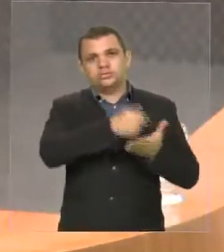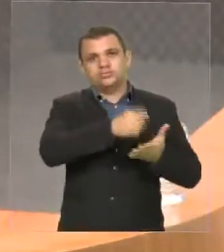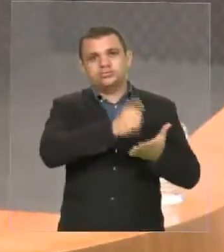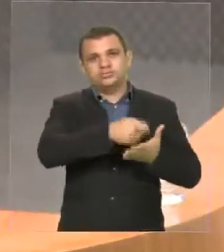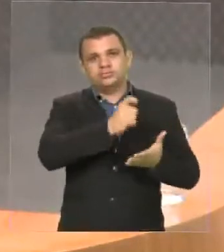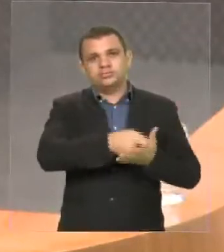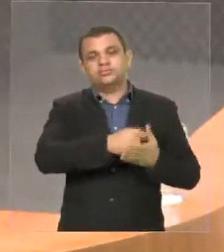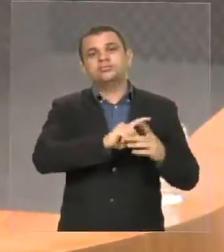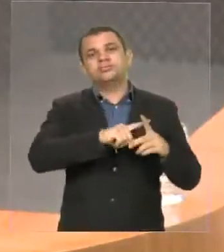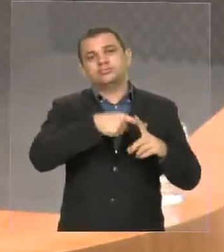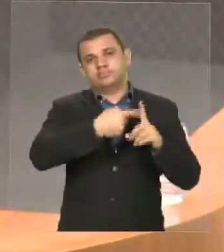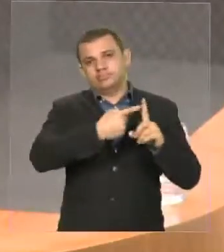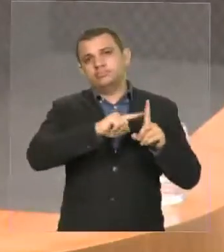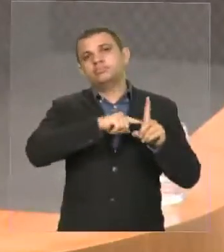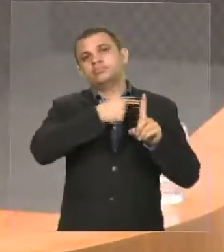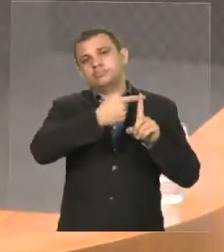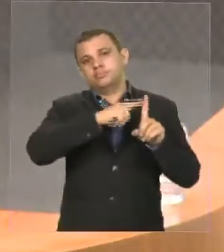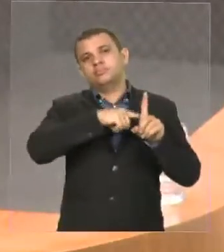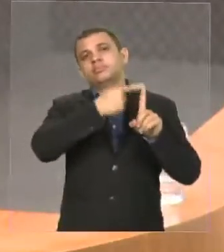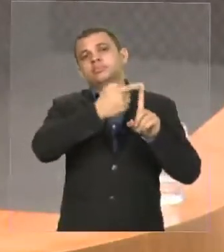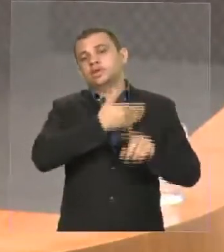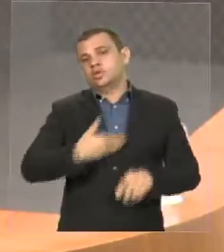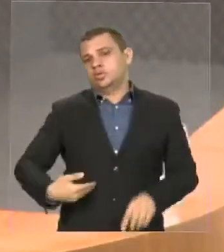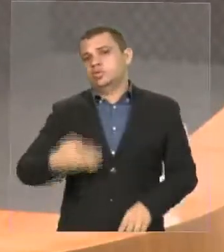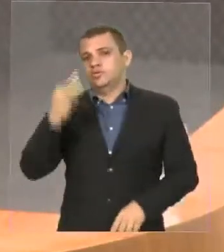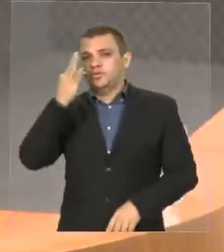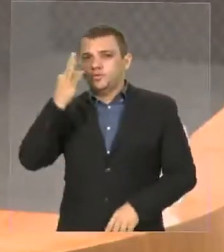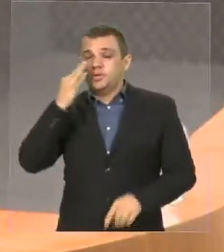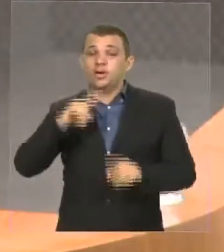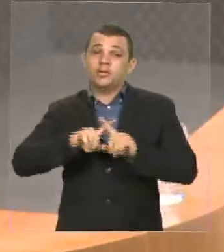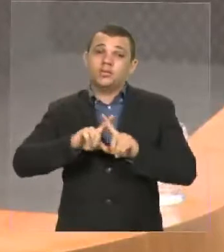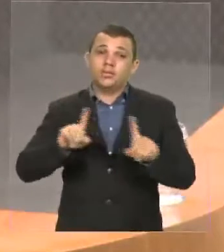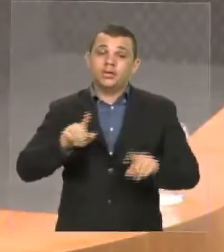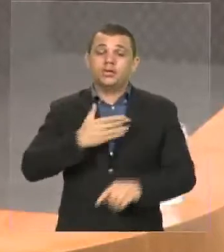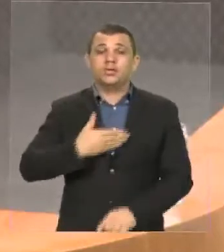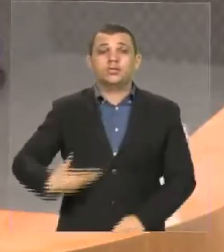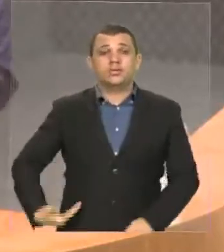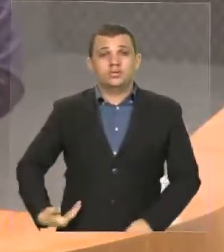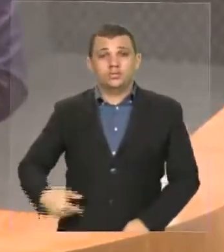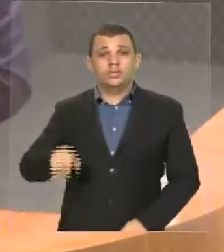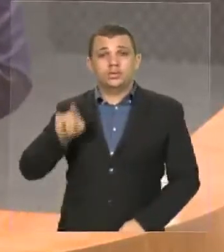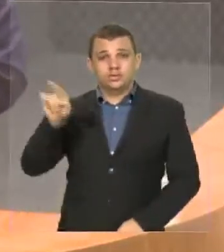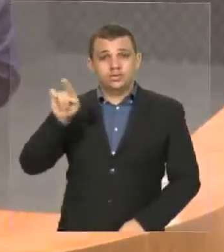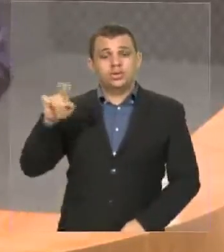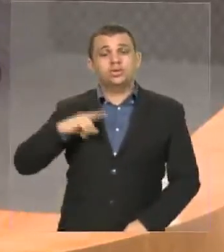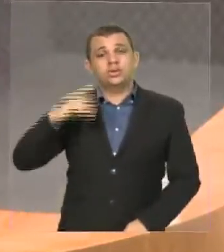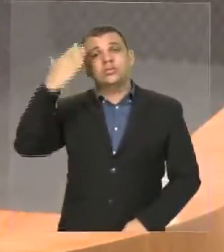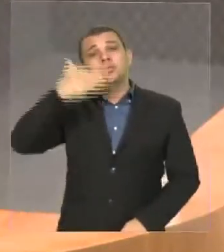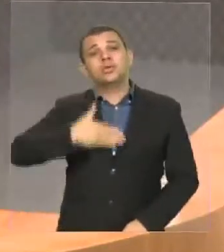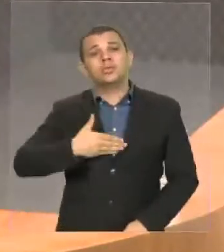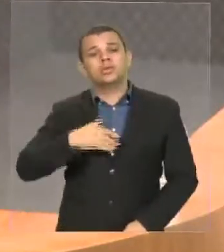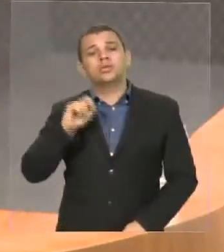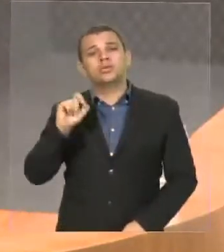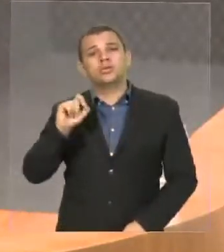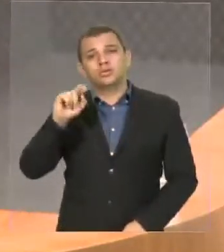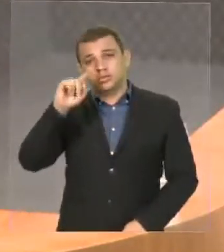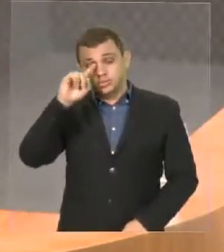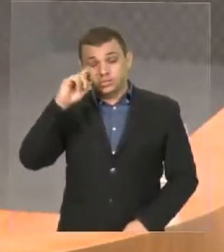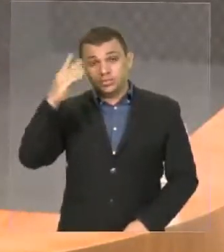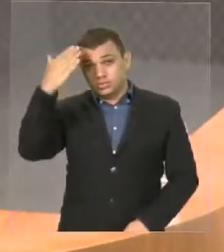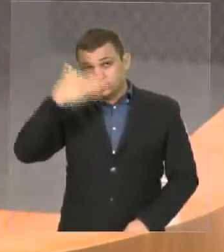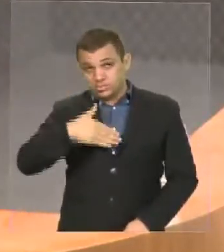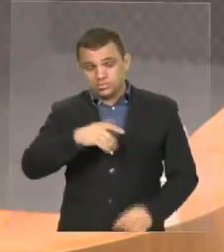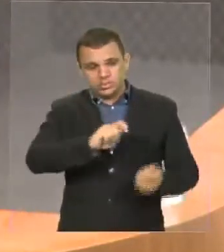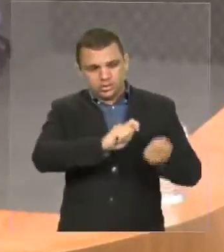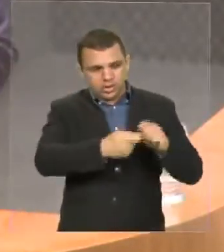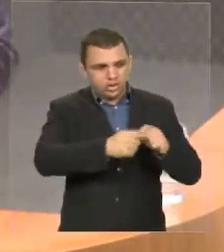levemente no governo Flávio Dino, mas que o governo Flávio Dino tem prometido reajustar os salários